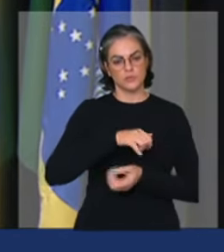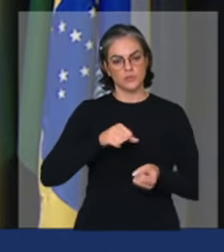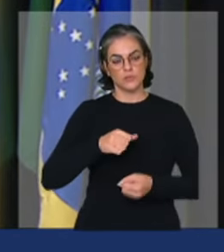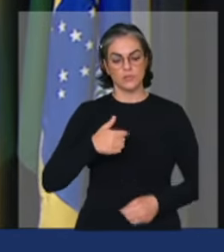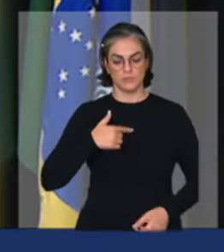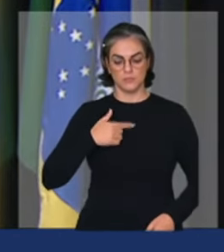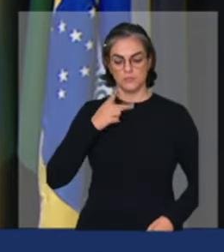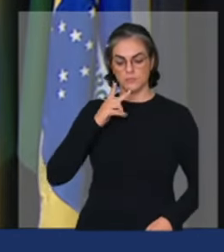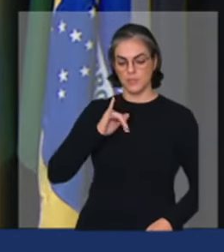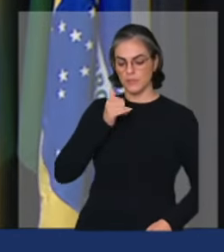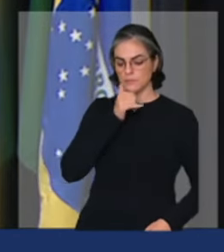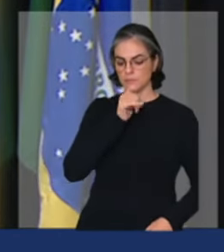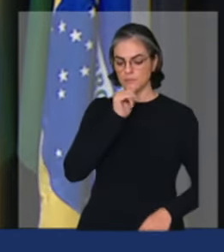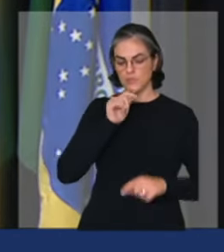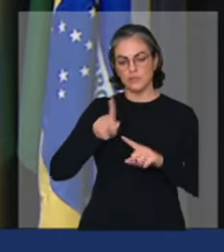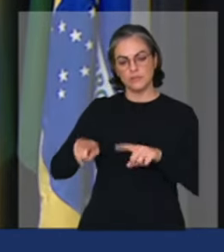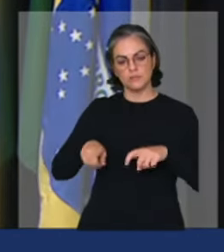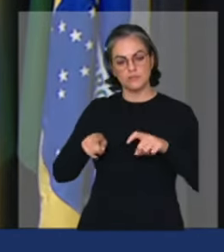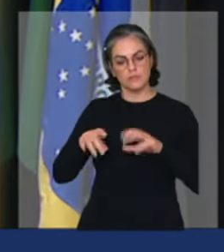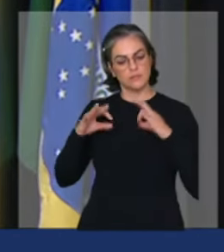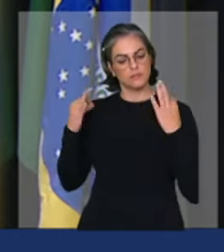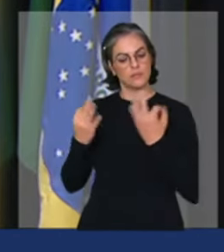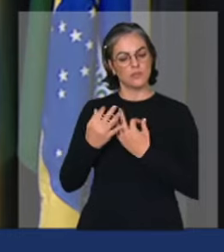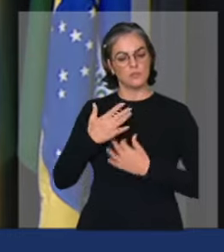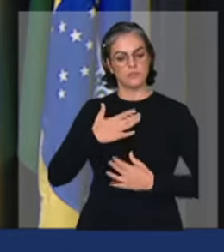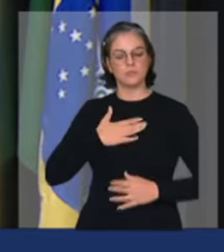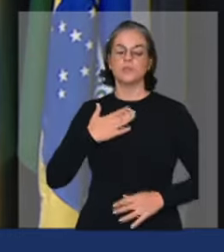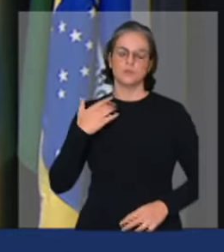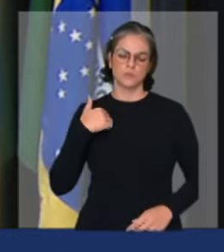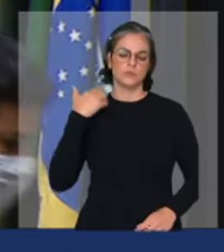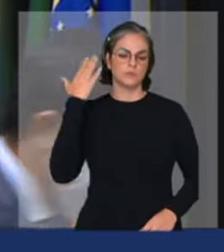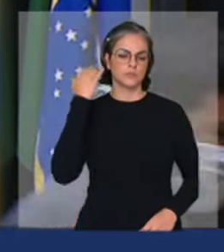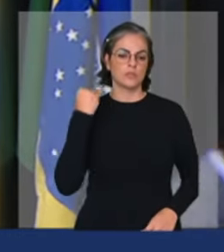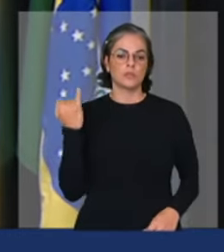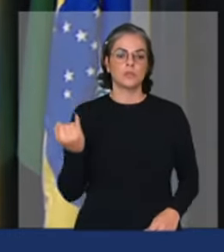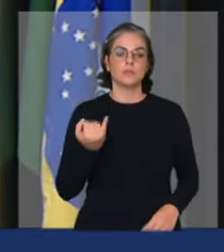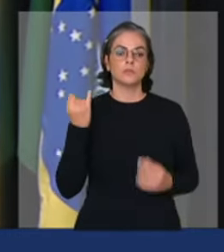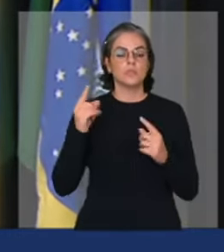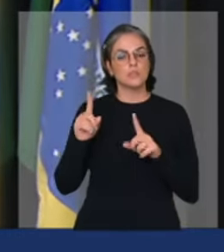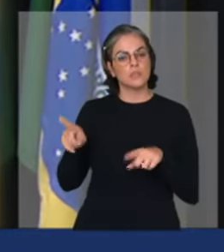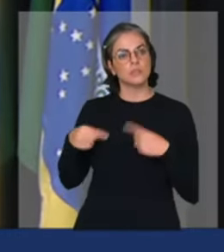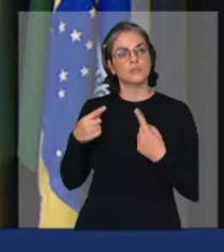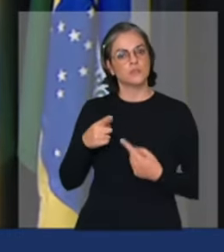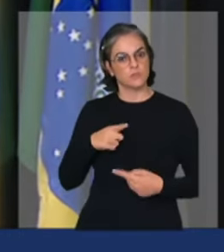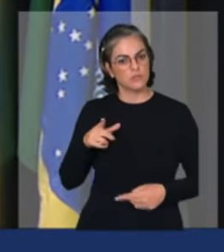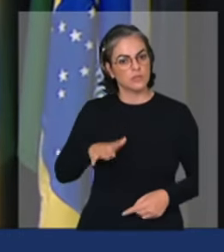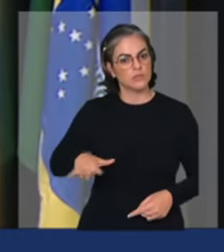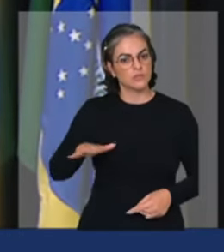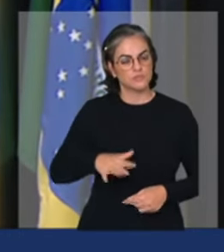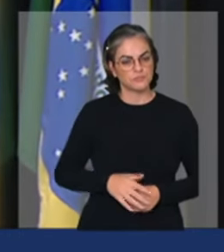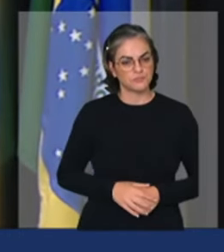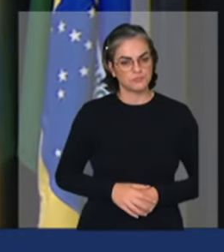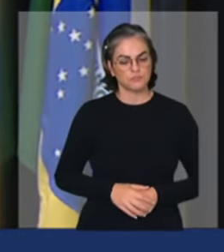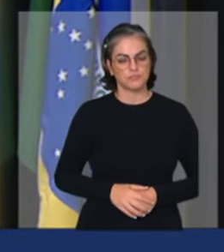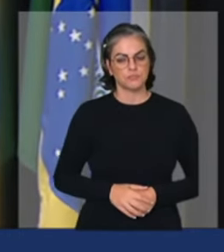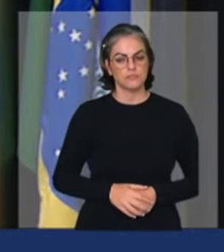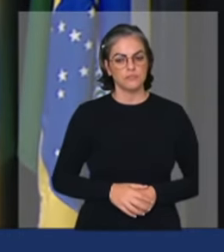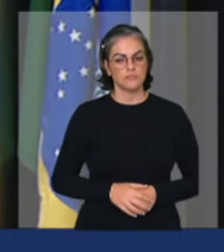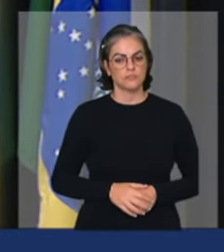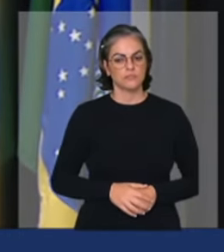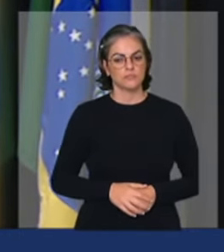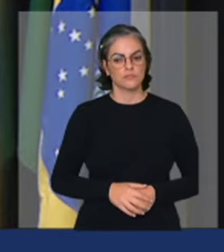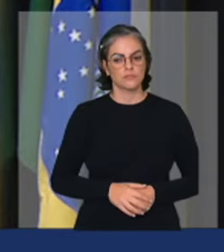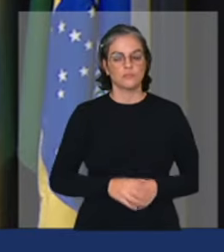agricultores familiares e sei da importância e desafios desse segmento os benefícios para a agricultura